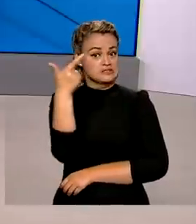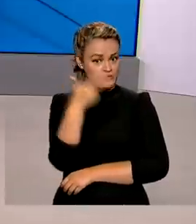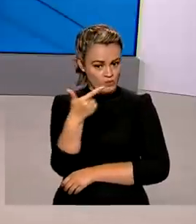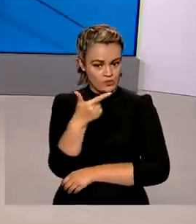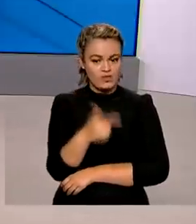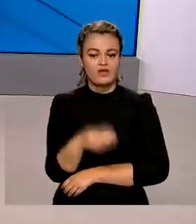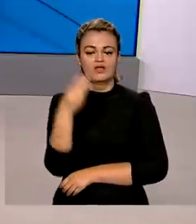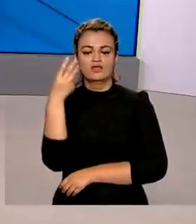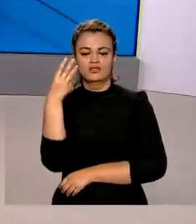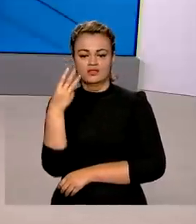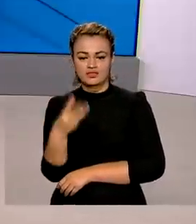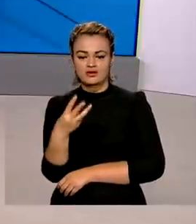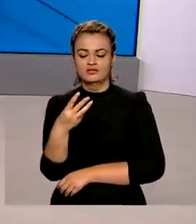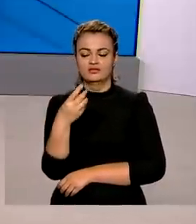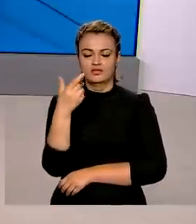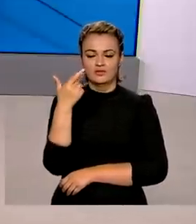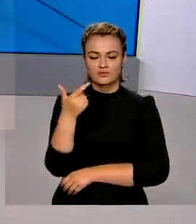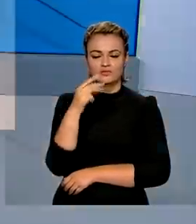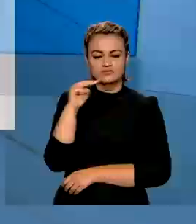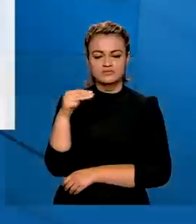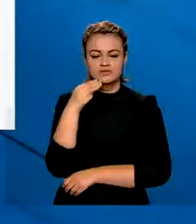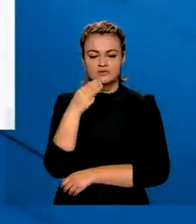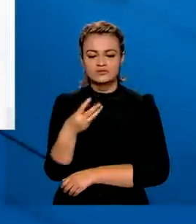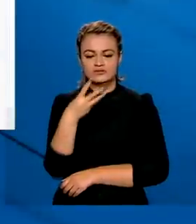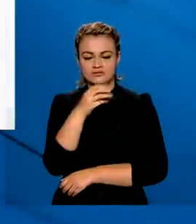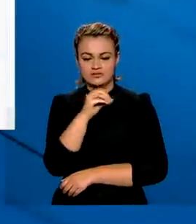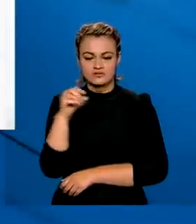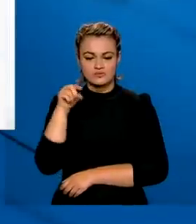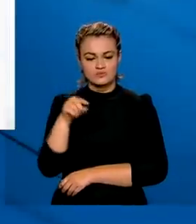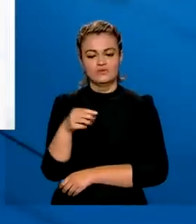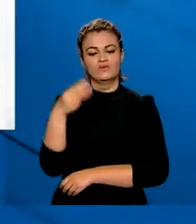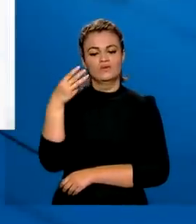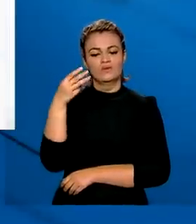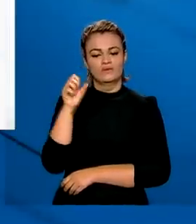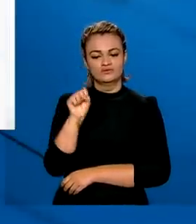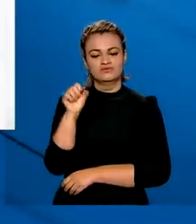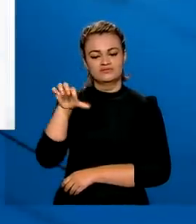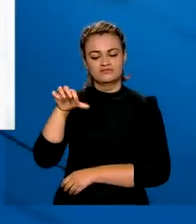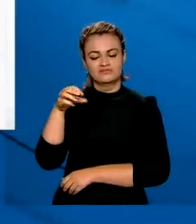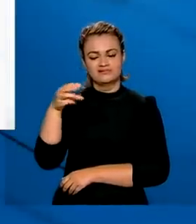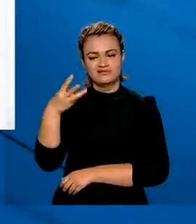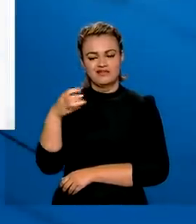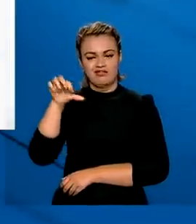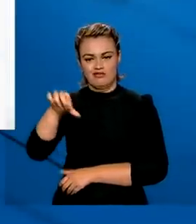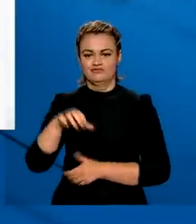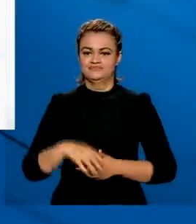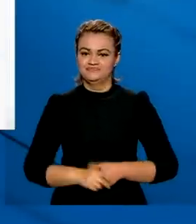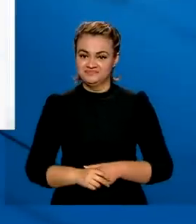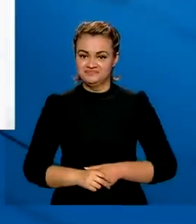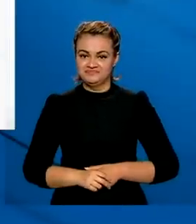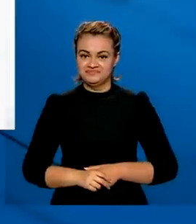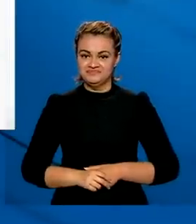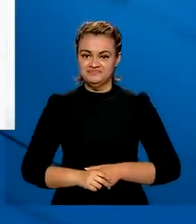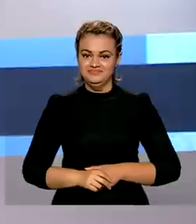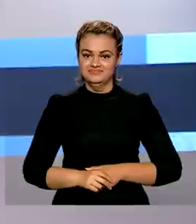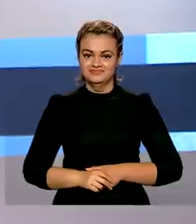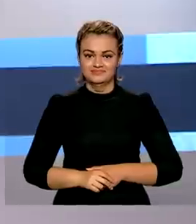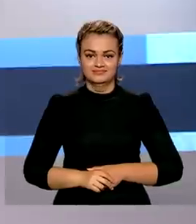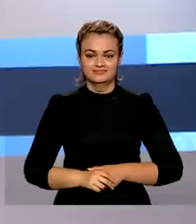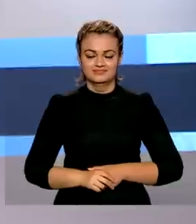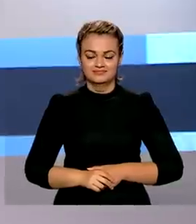a segunda dose ou a dose única da vacina ultrapassa aí 32 milhões 300 mil brasileiros.